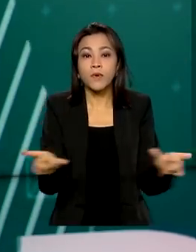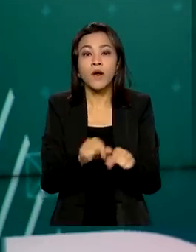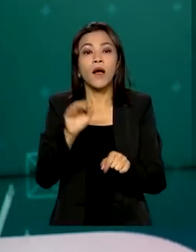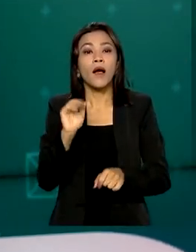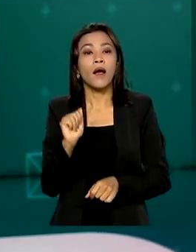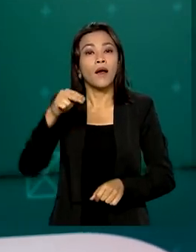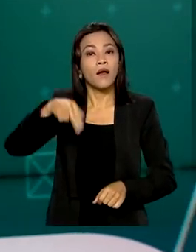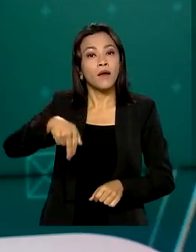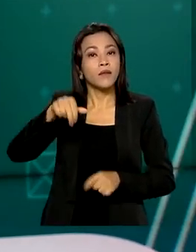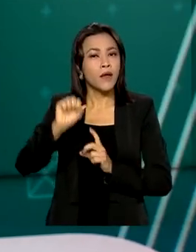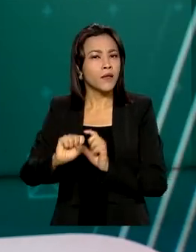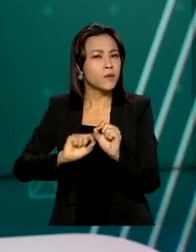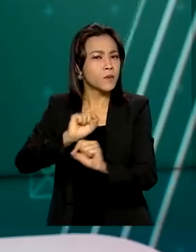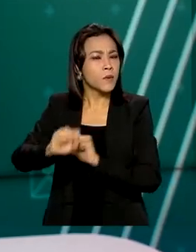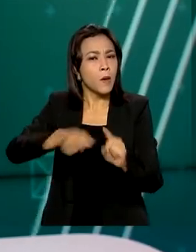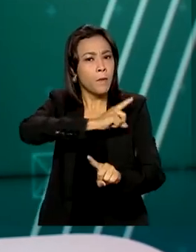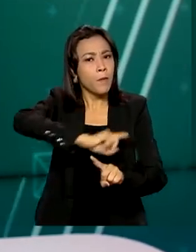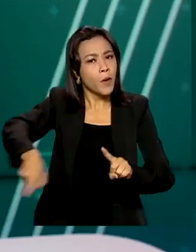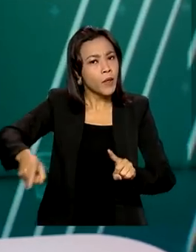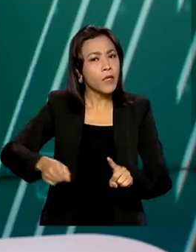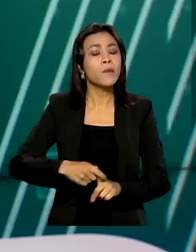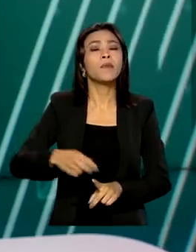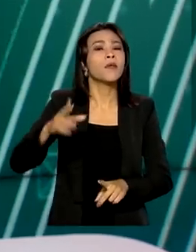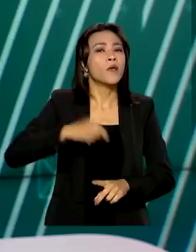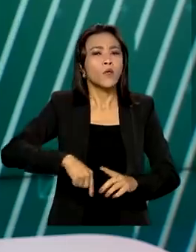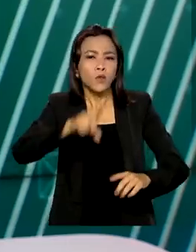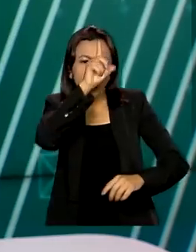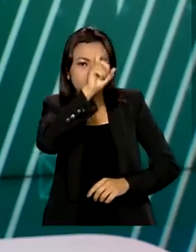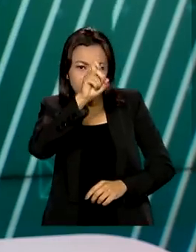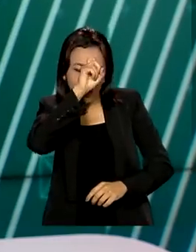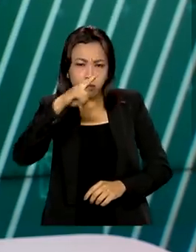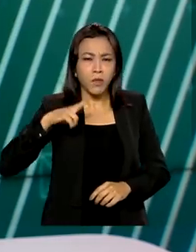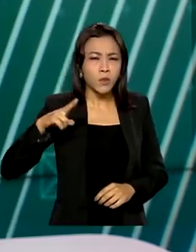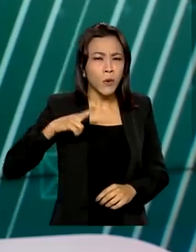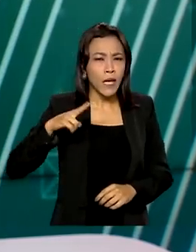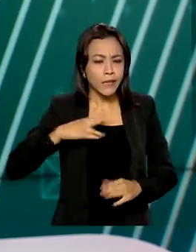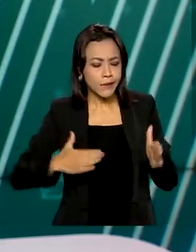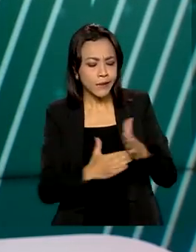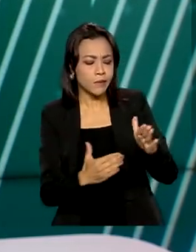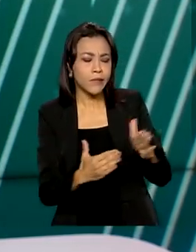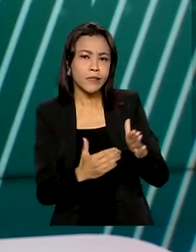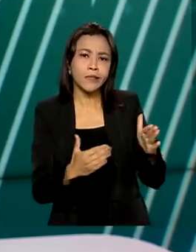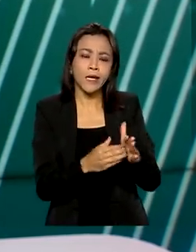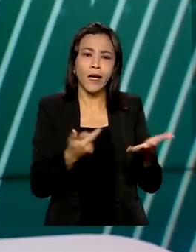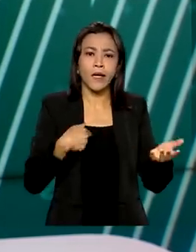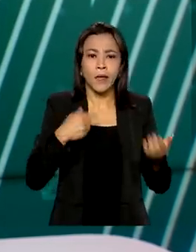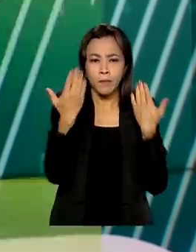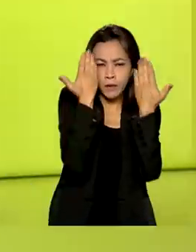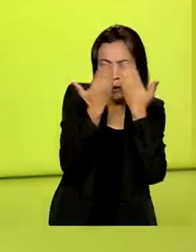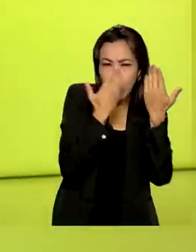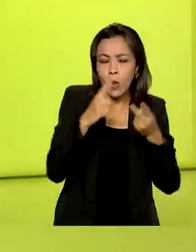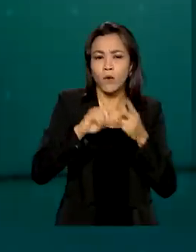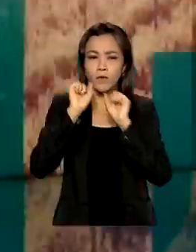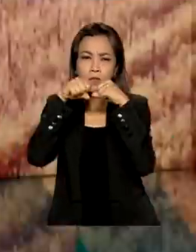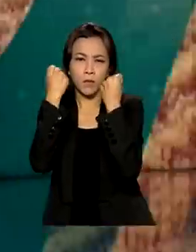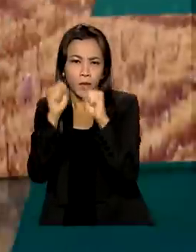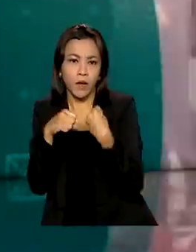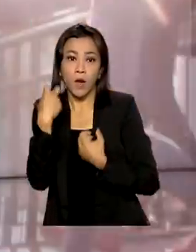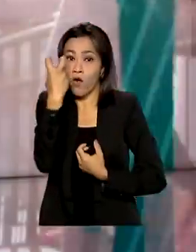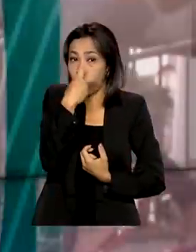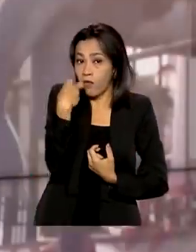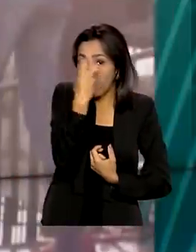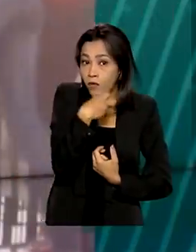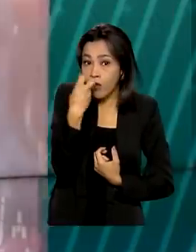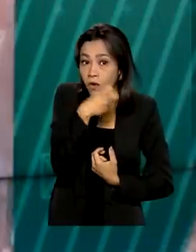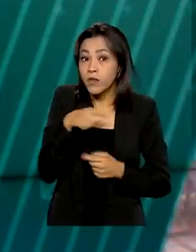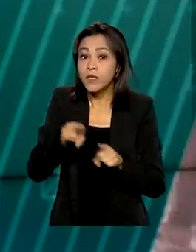Suplementar, que proíbe os planos de saúde de limitar o número de consultas com psicólogos, fisioterapeutas, fonoaudiólogos